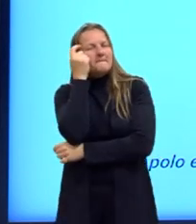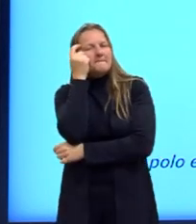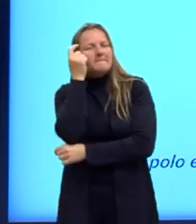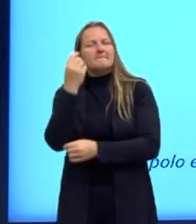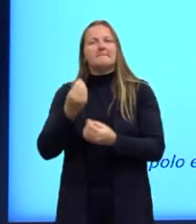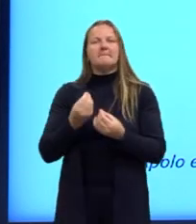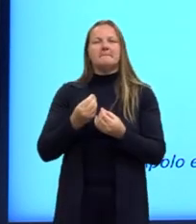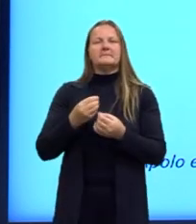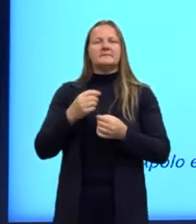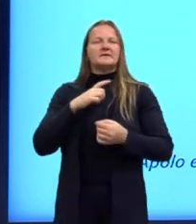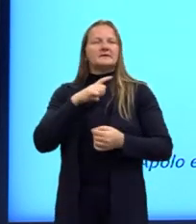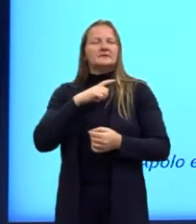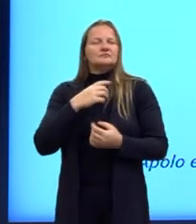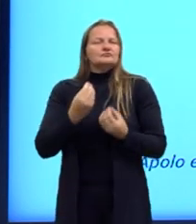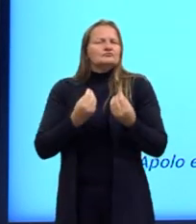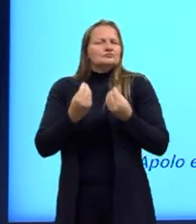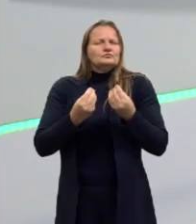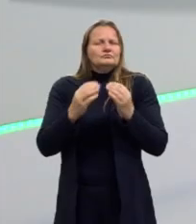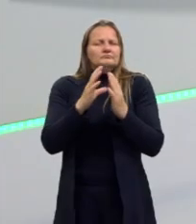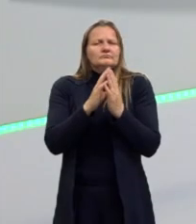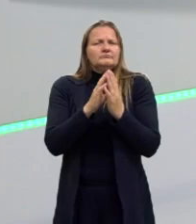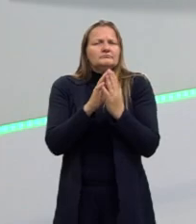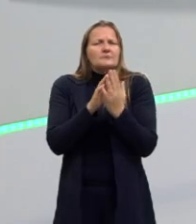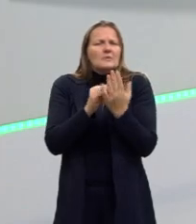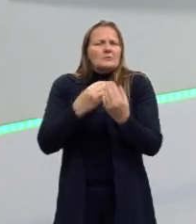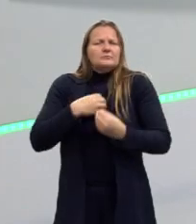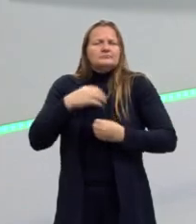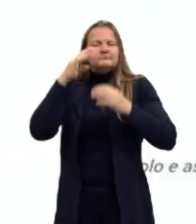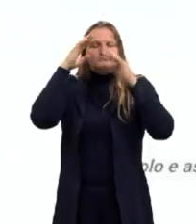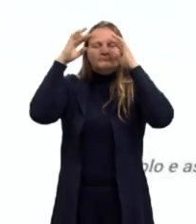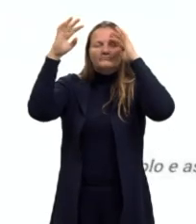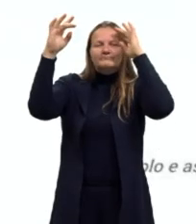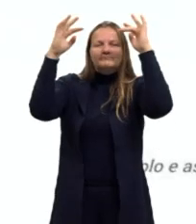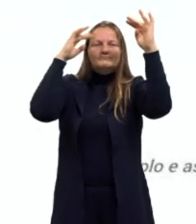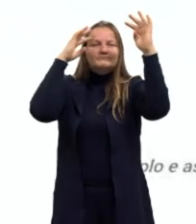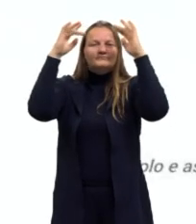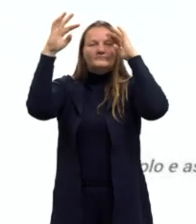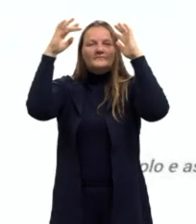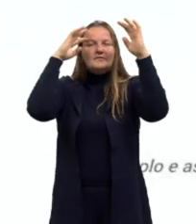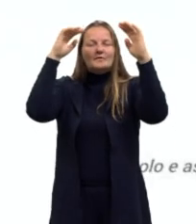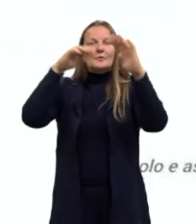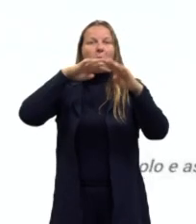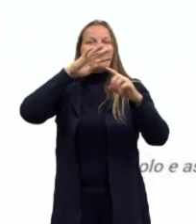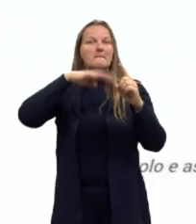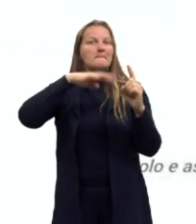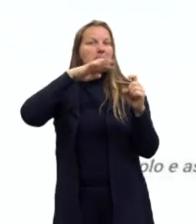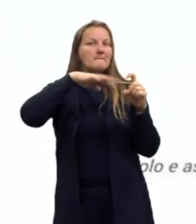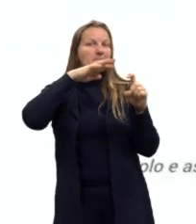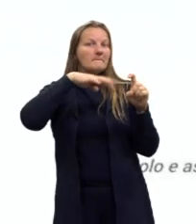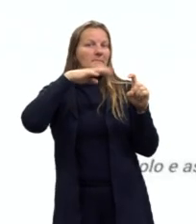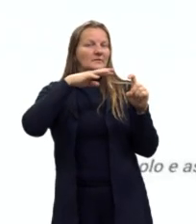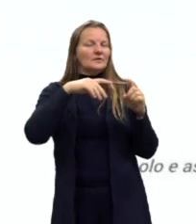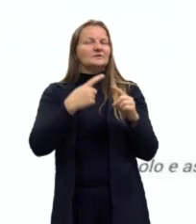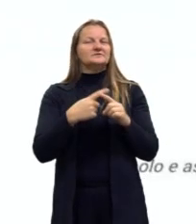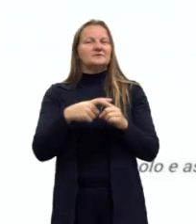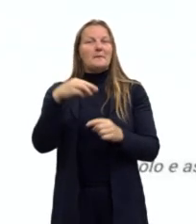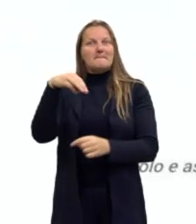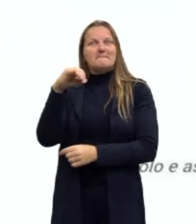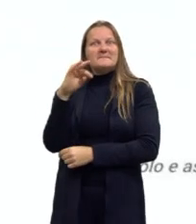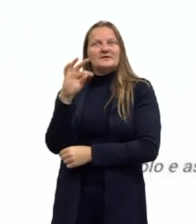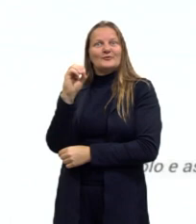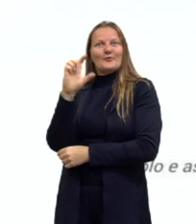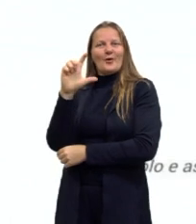para poder ter algum tipo de imaginação mitológica. E nesse momento aqui,